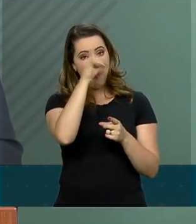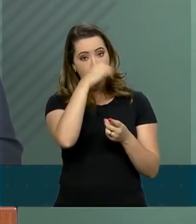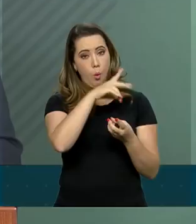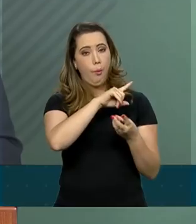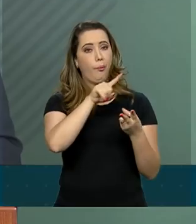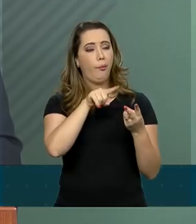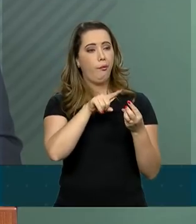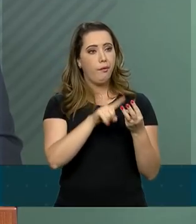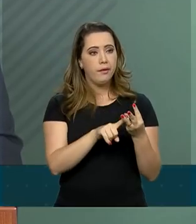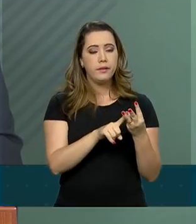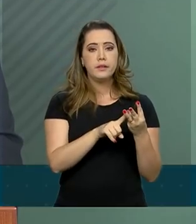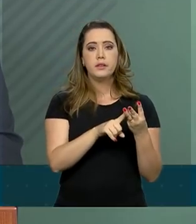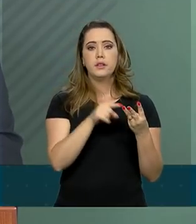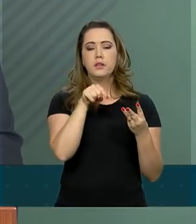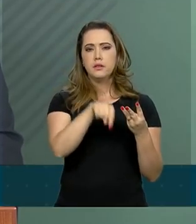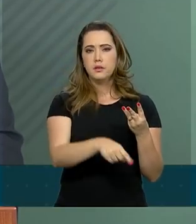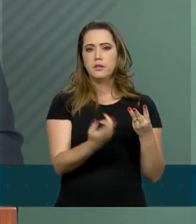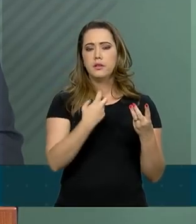ferrovias.